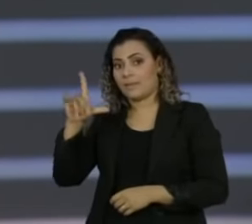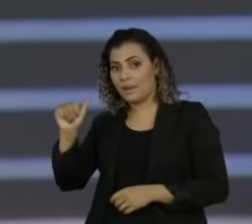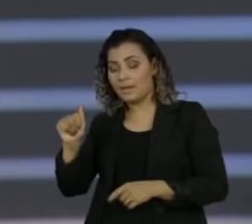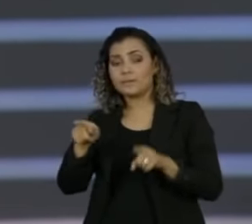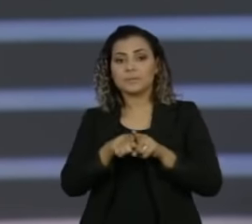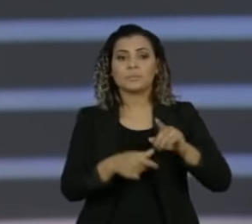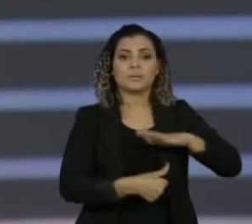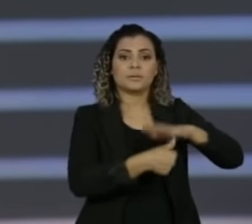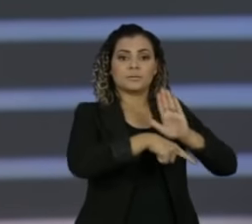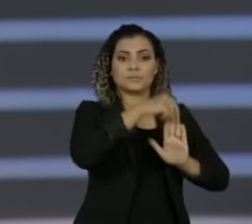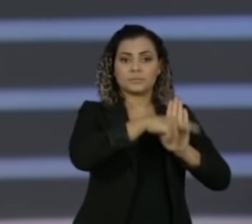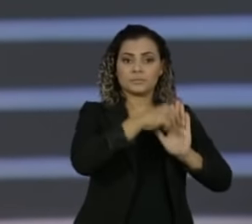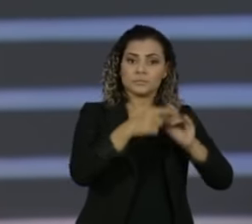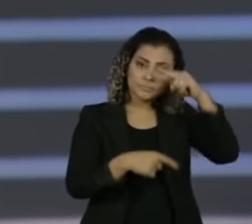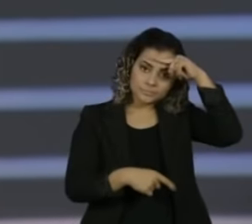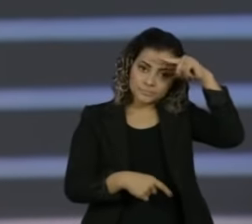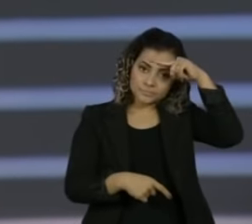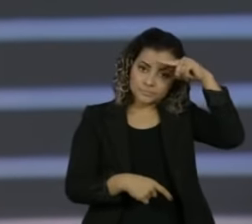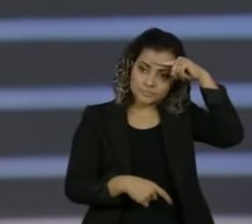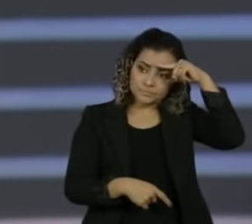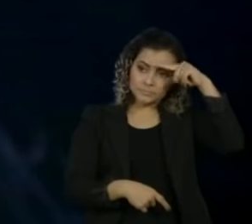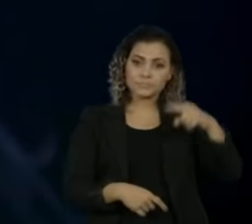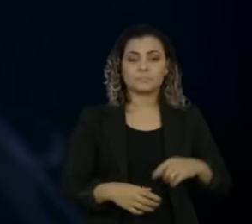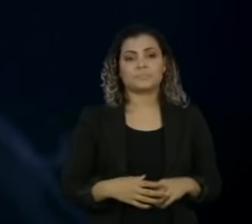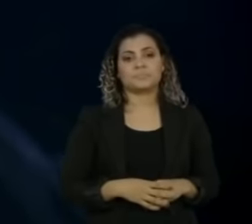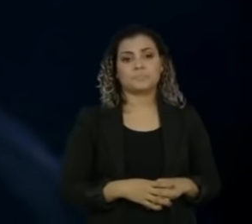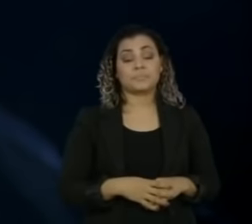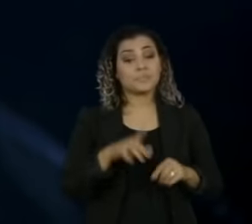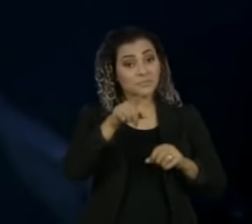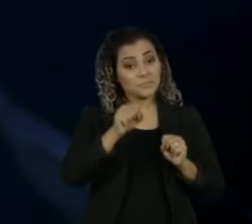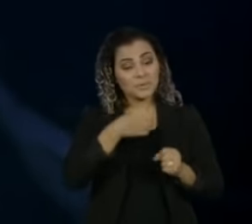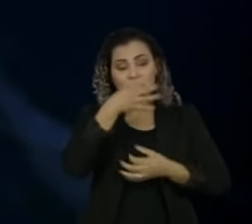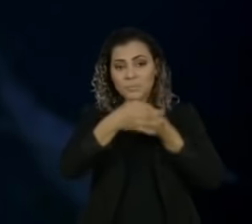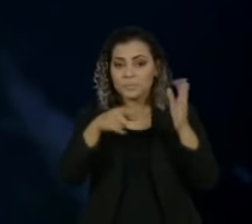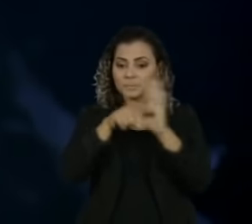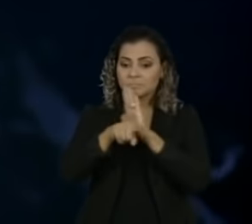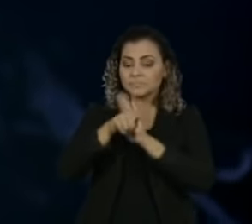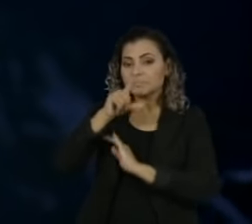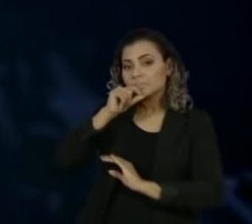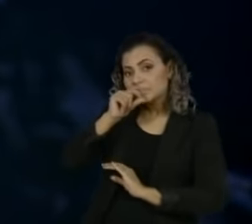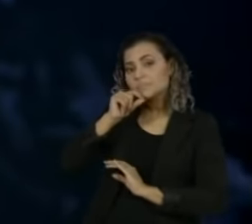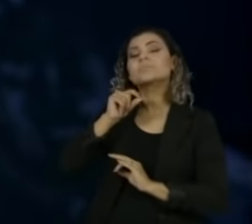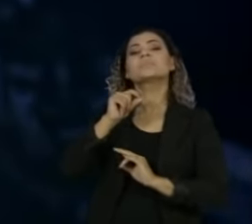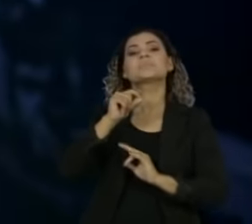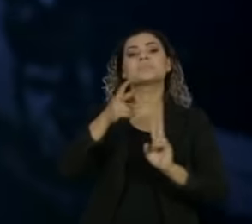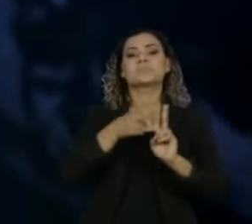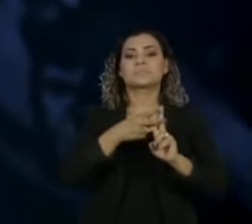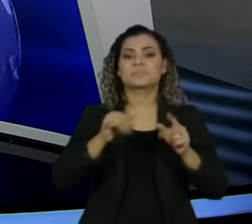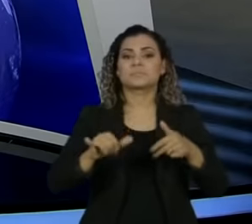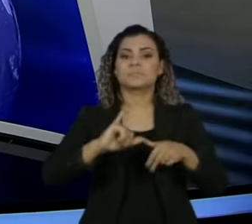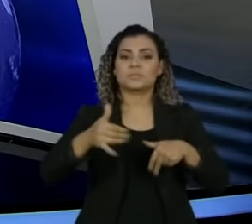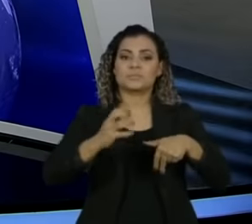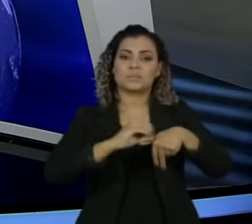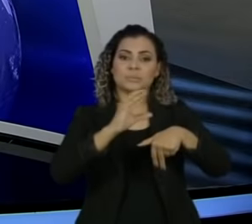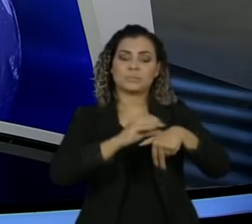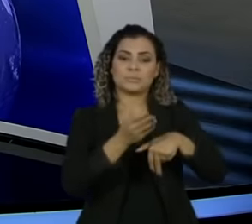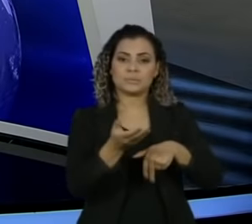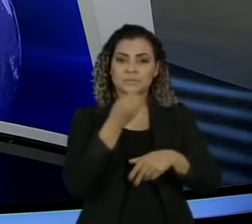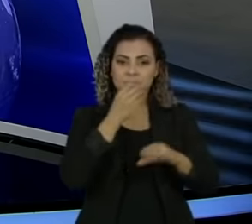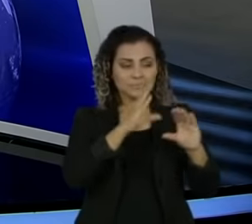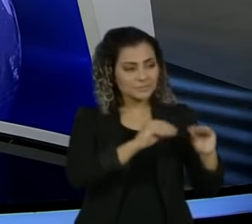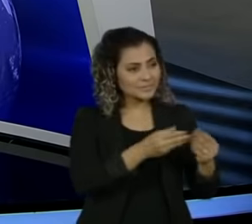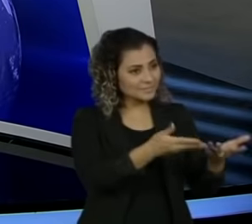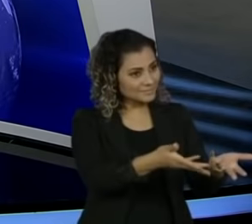da Faculdade Zumbi dos Palmares, José Vicente. E você pode fazer comentários pelo Twitter na hashtag Jornal da Cultura. Boa noite, Natália.